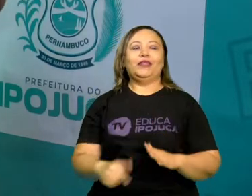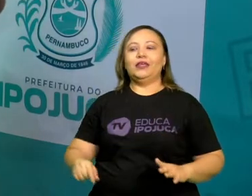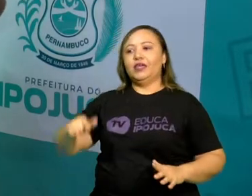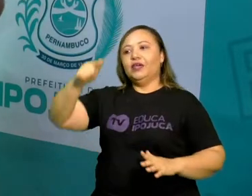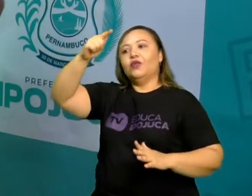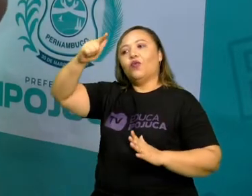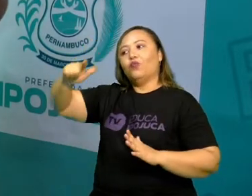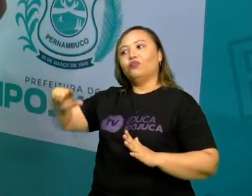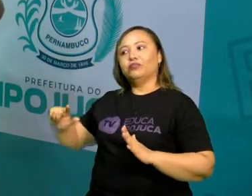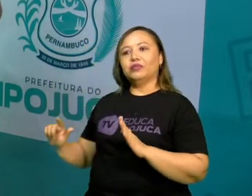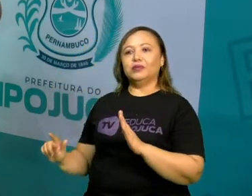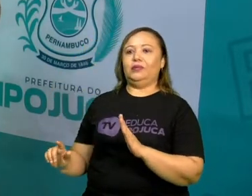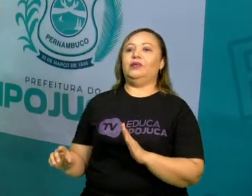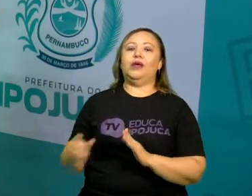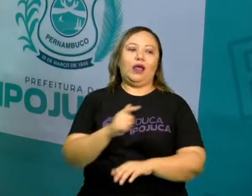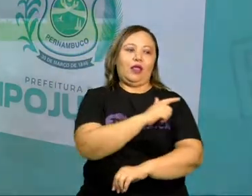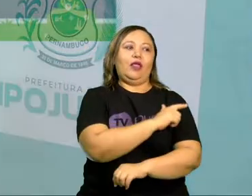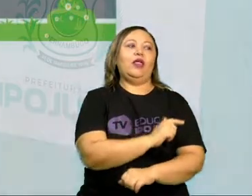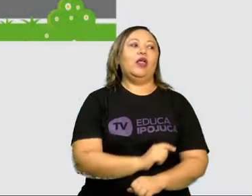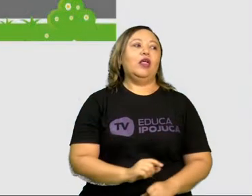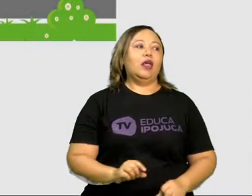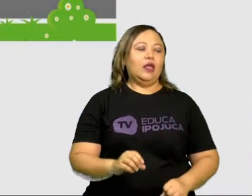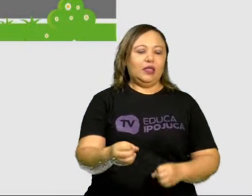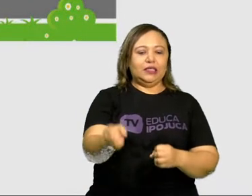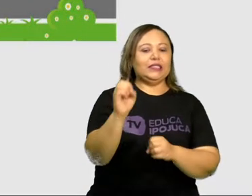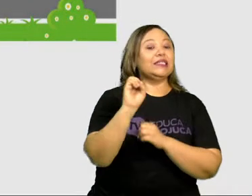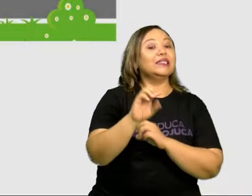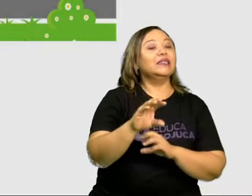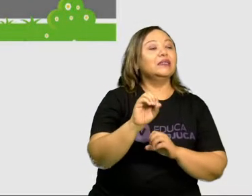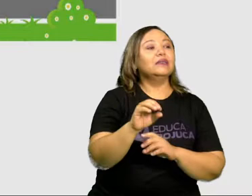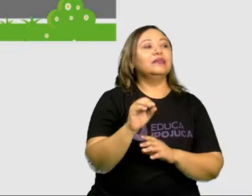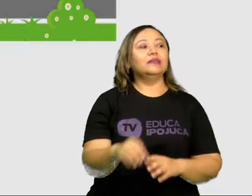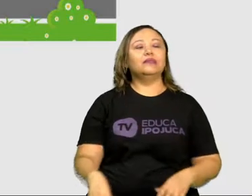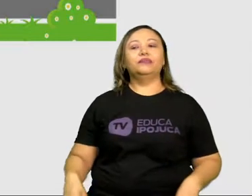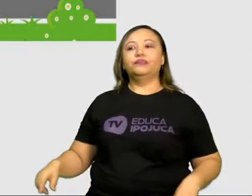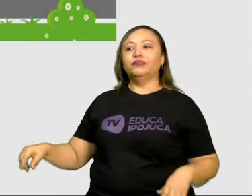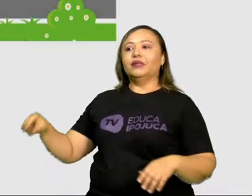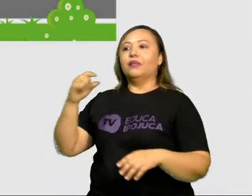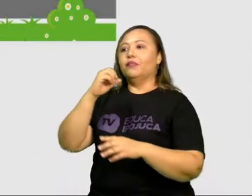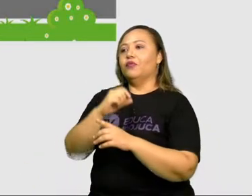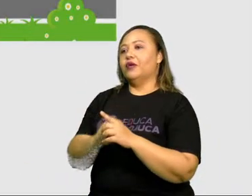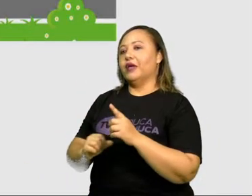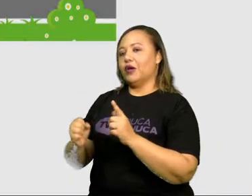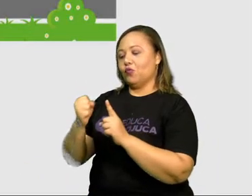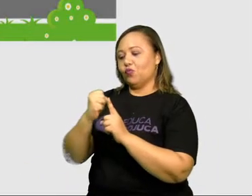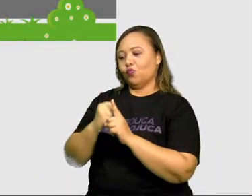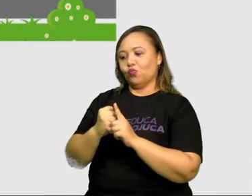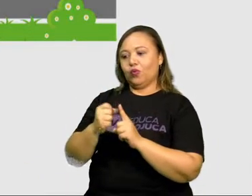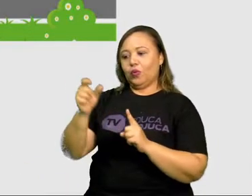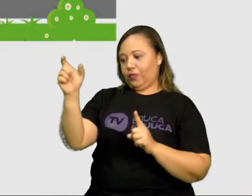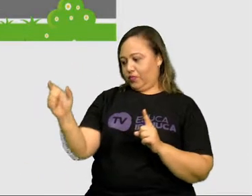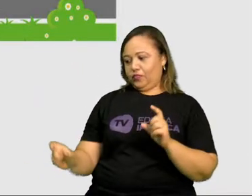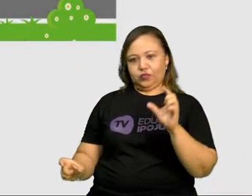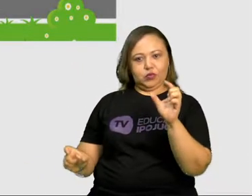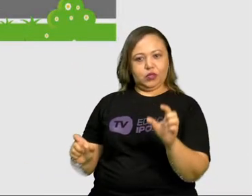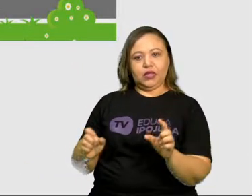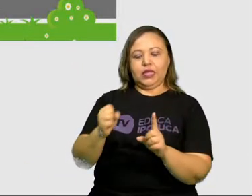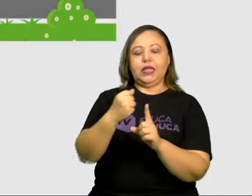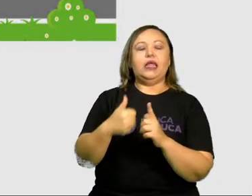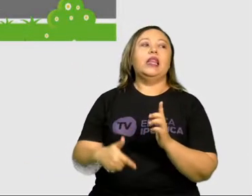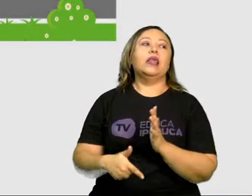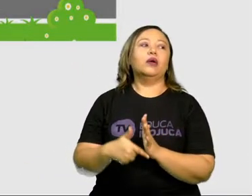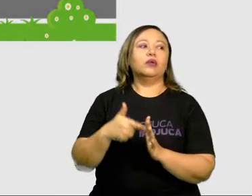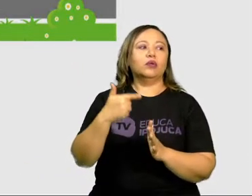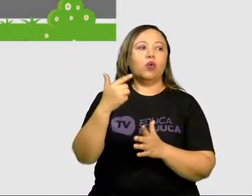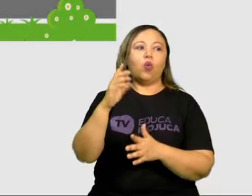famílias vão crescendo. Os filhos vão crescendo. Esse indivíduo, ele passa a ter contato com a socialização secundária. Na